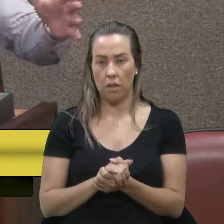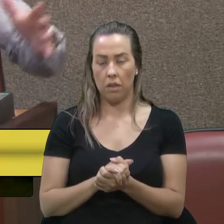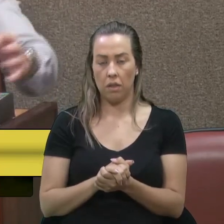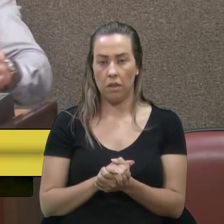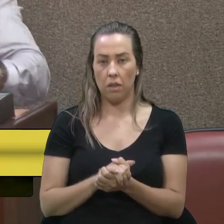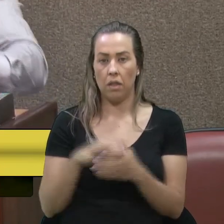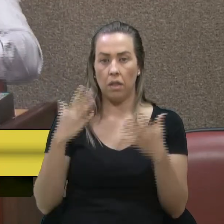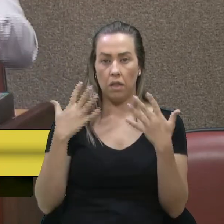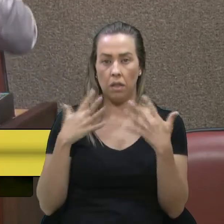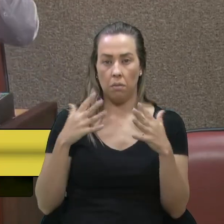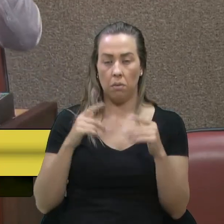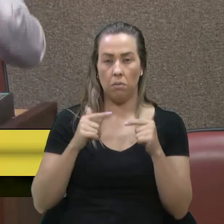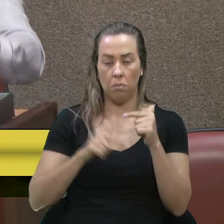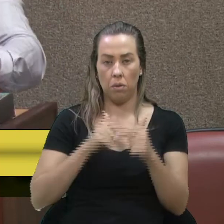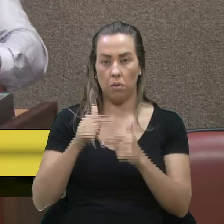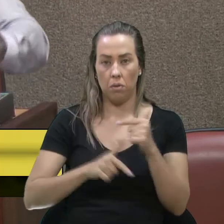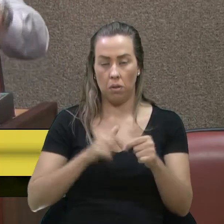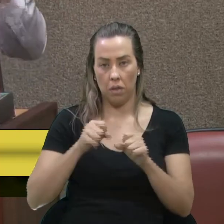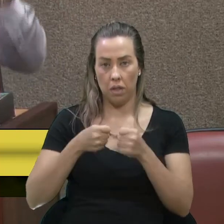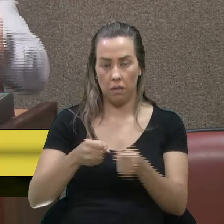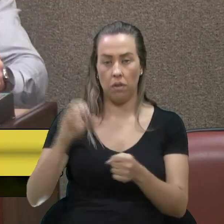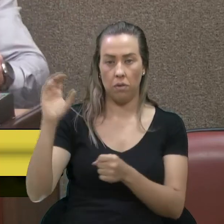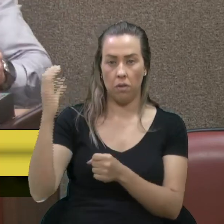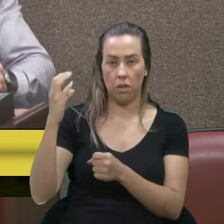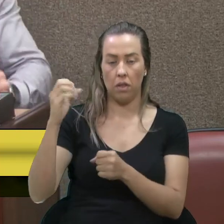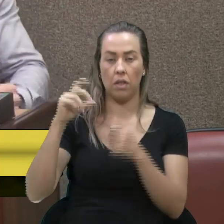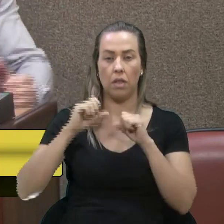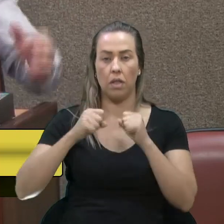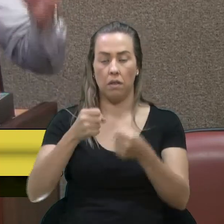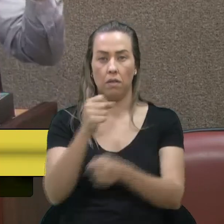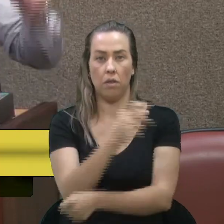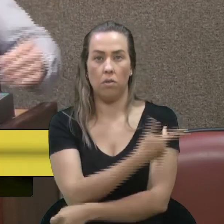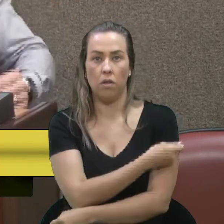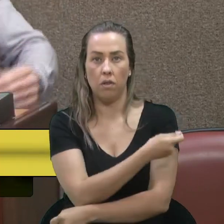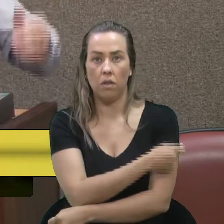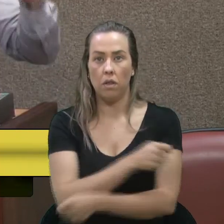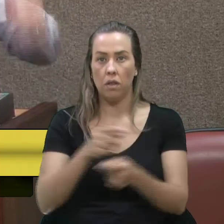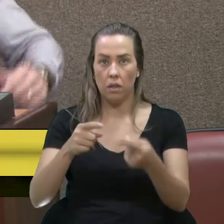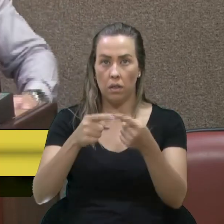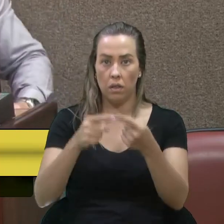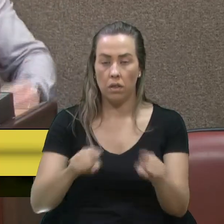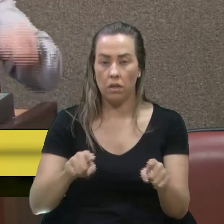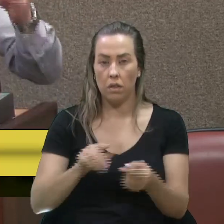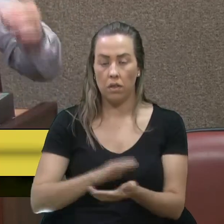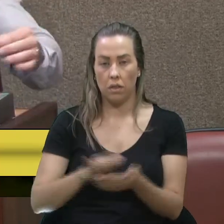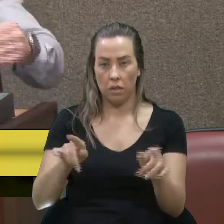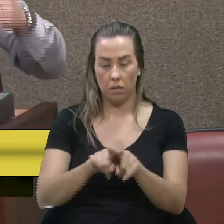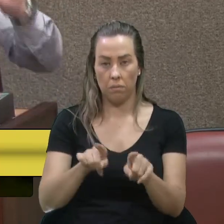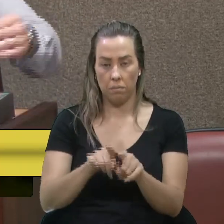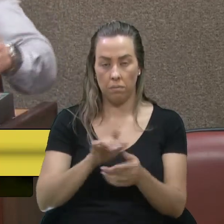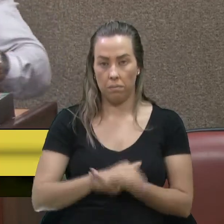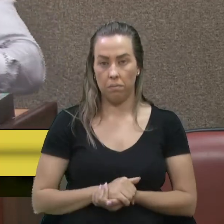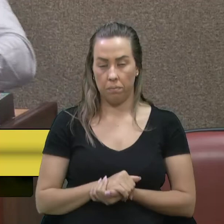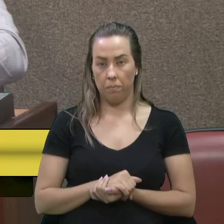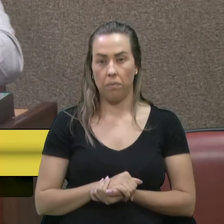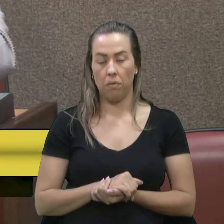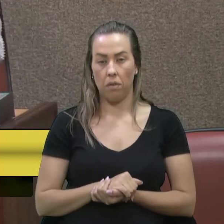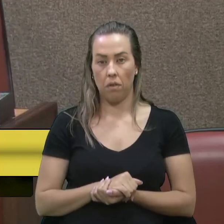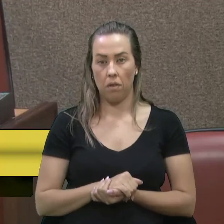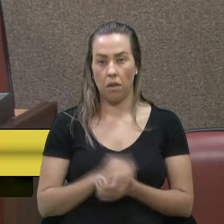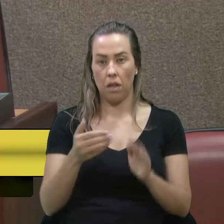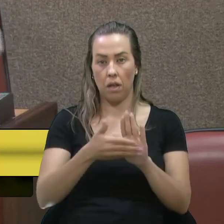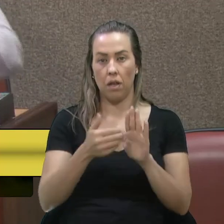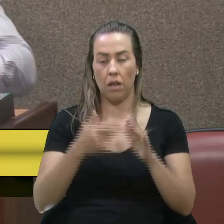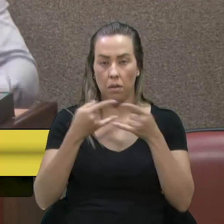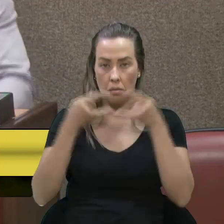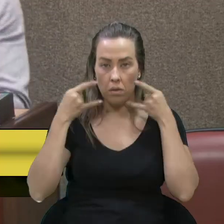pelas tuas ações, defendo as ciências, defendo a vacina, mas defendo também a desobrigação do